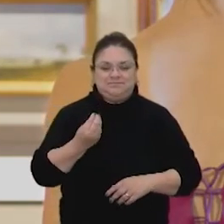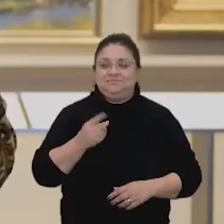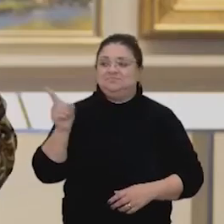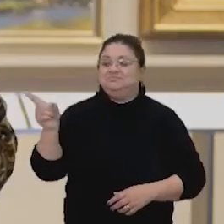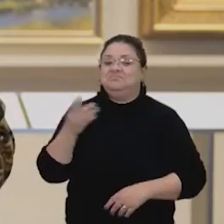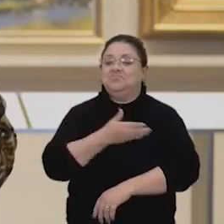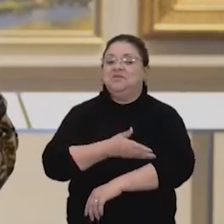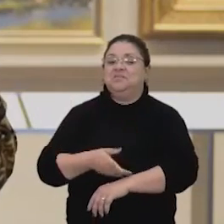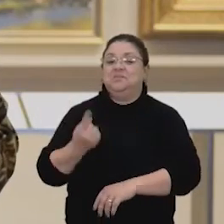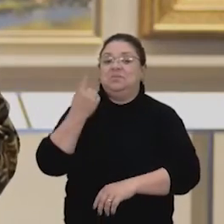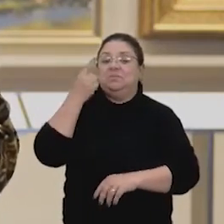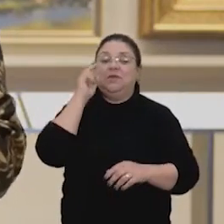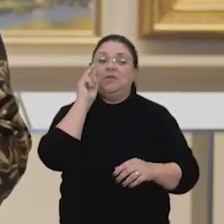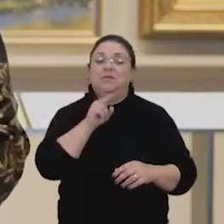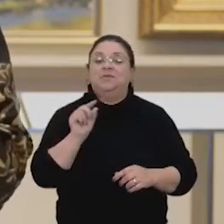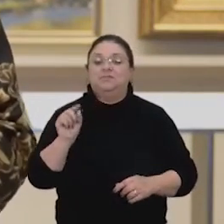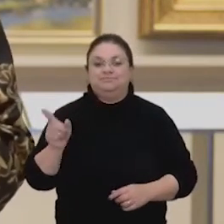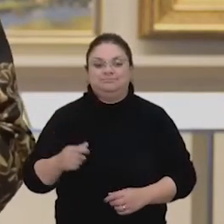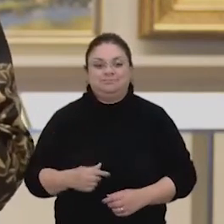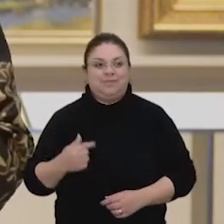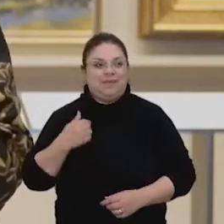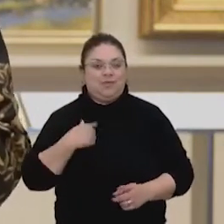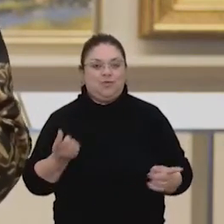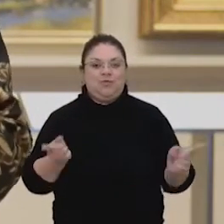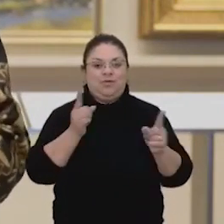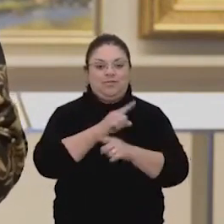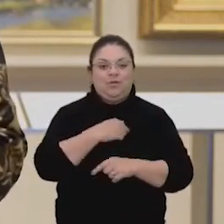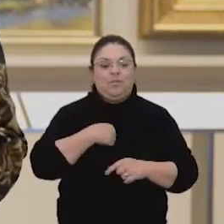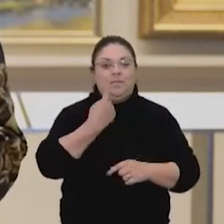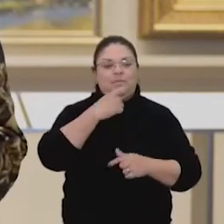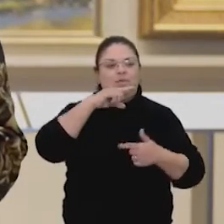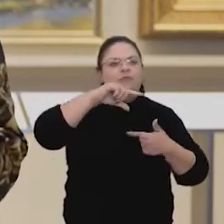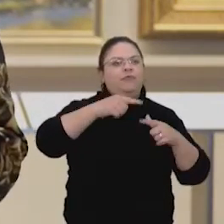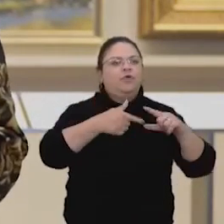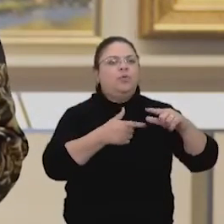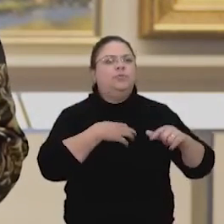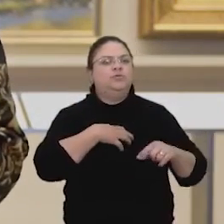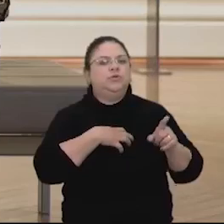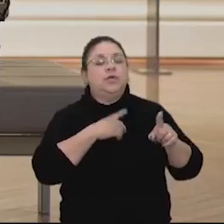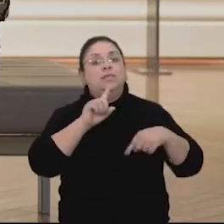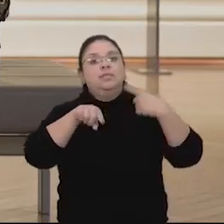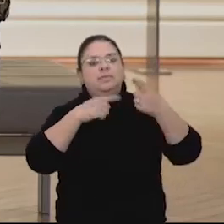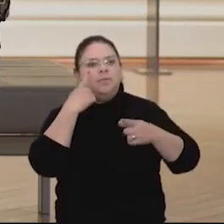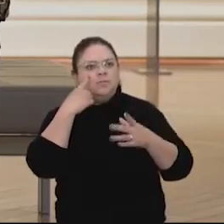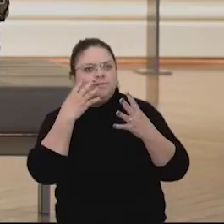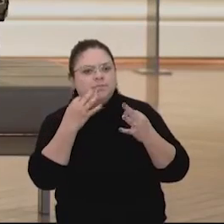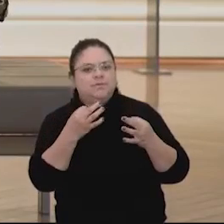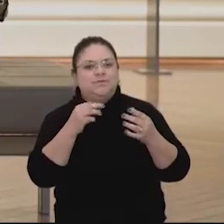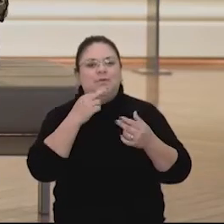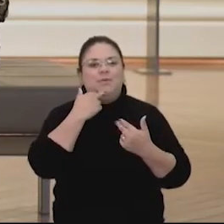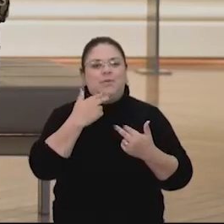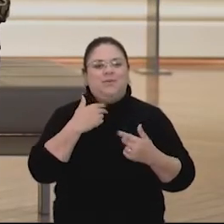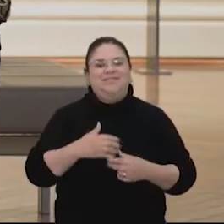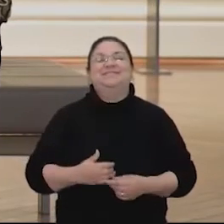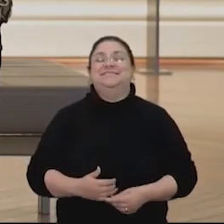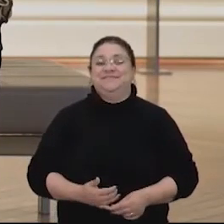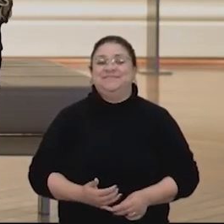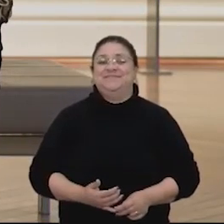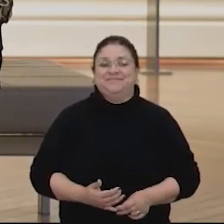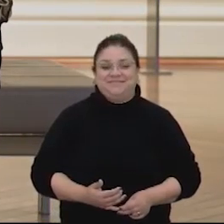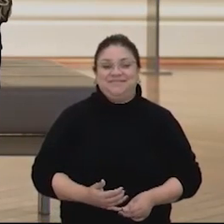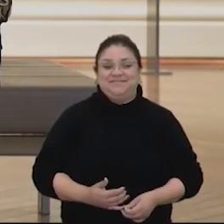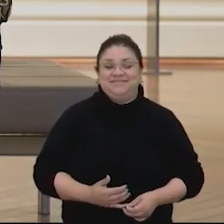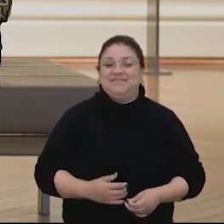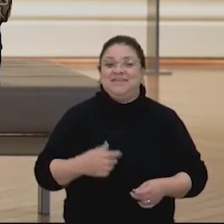de arte? Aí, eu acho que eu vou ao contrário. Eu vou primeiro nas formas, depois na cor. E olha que interessante, pra cada pessoa vai ser de uma forma e não tem